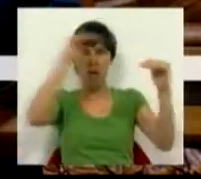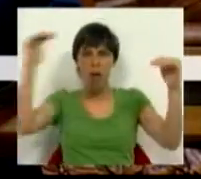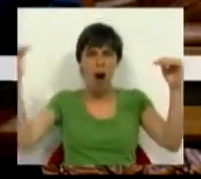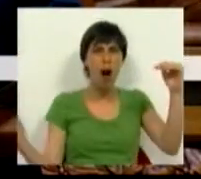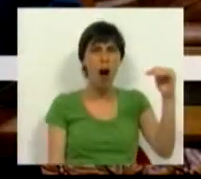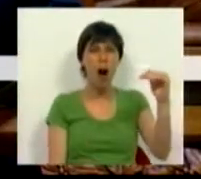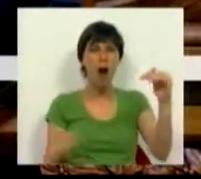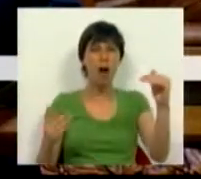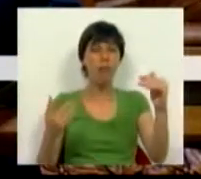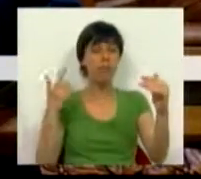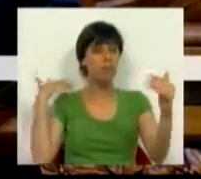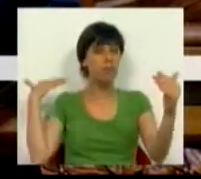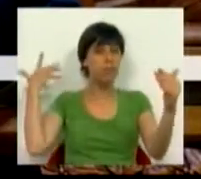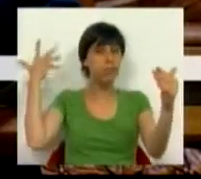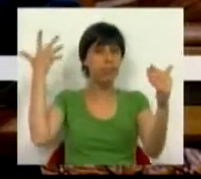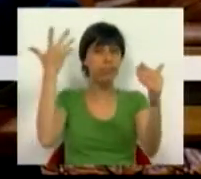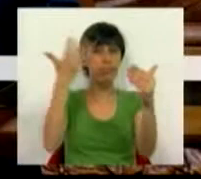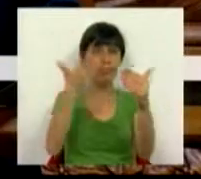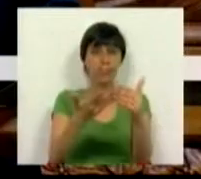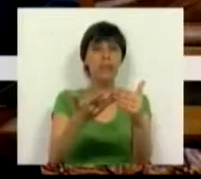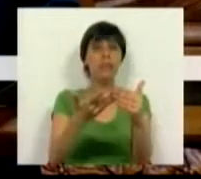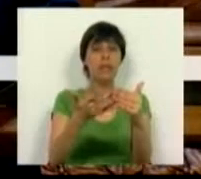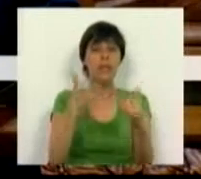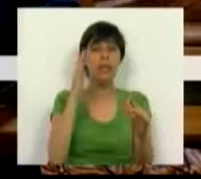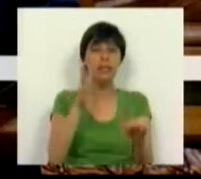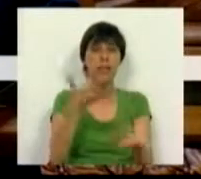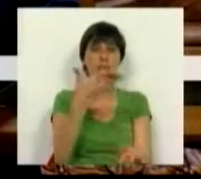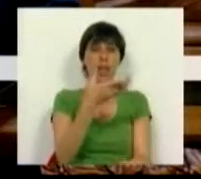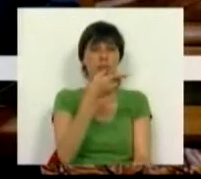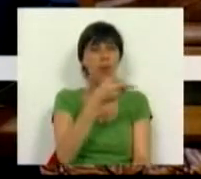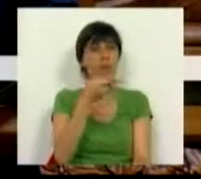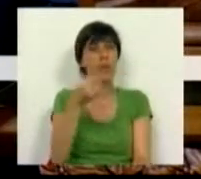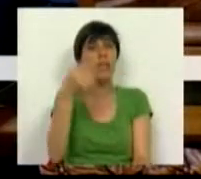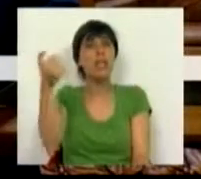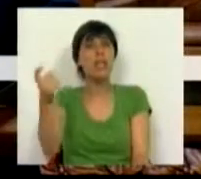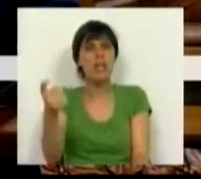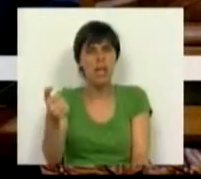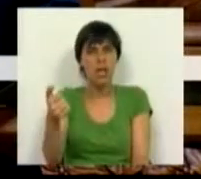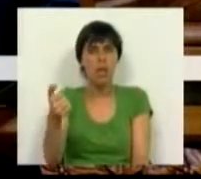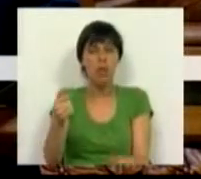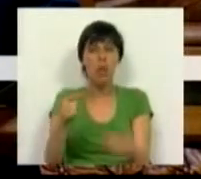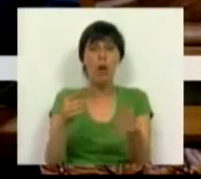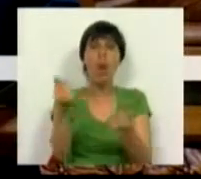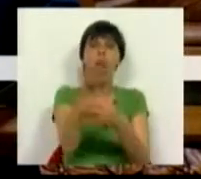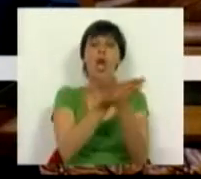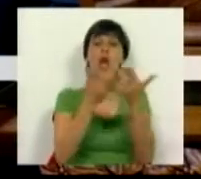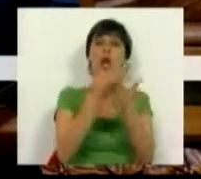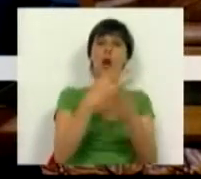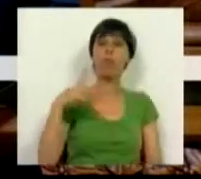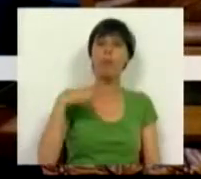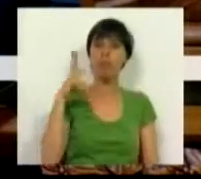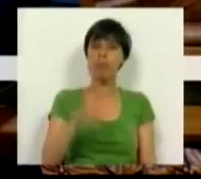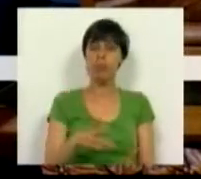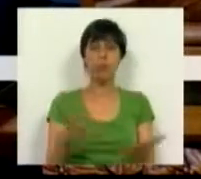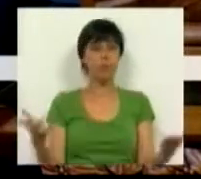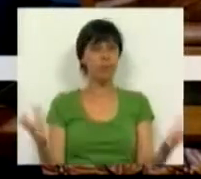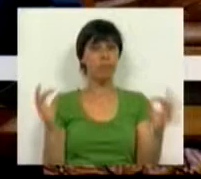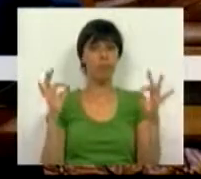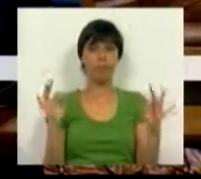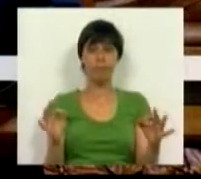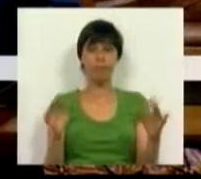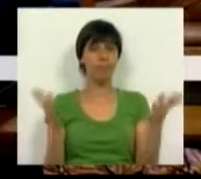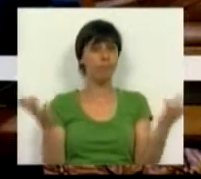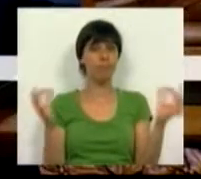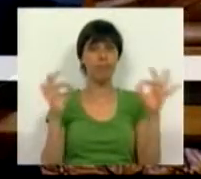desde que há registro em série 1995. A economia portuguesa está em